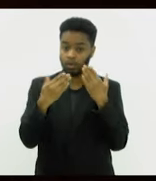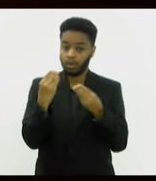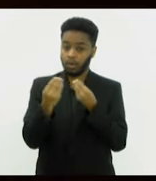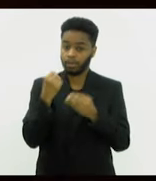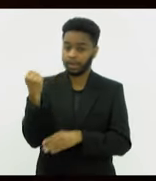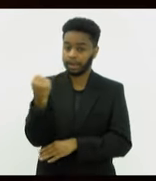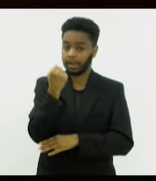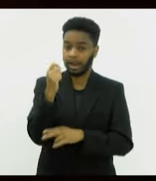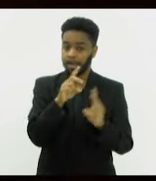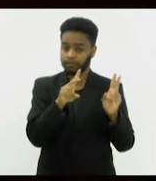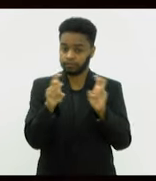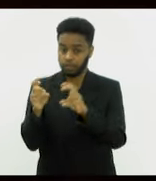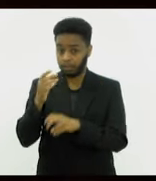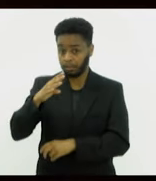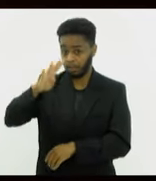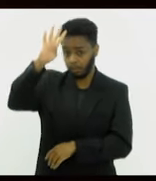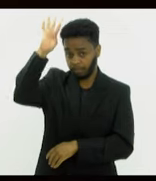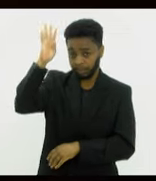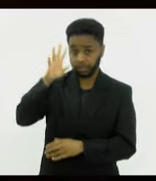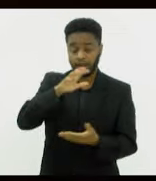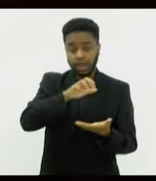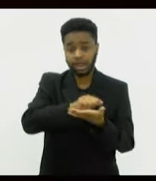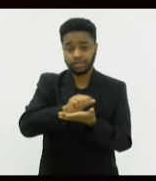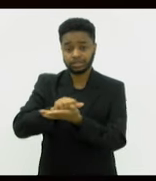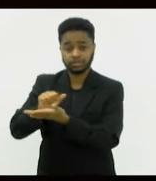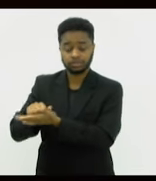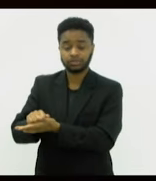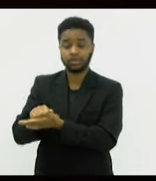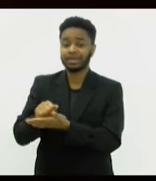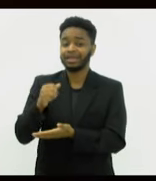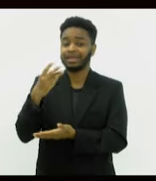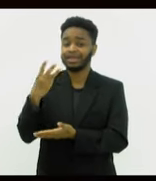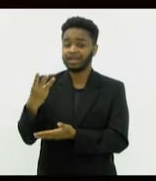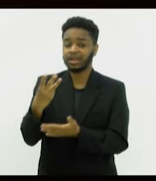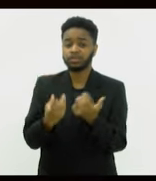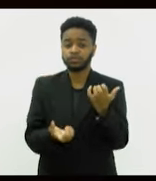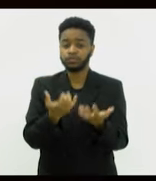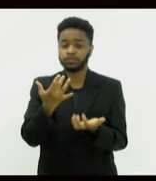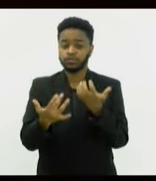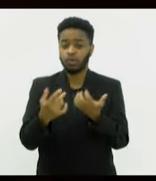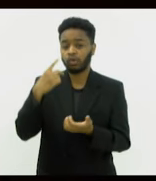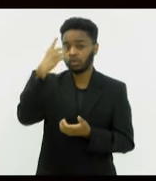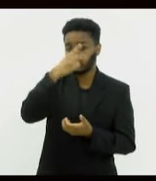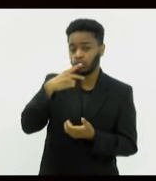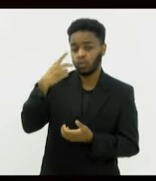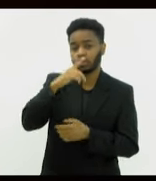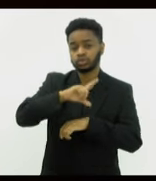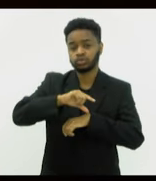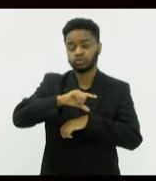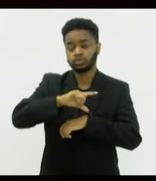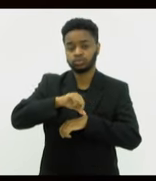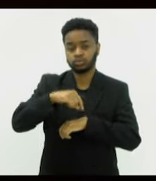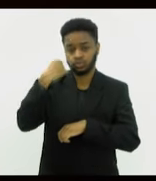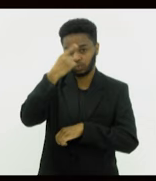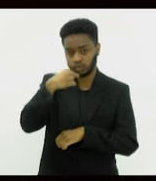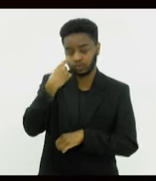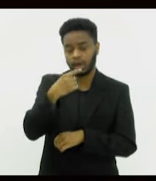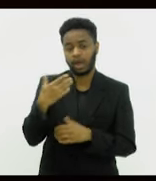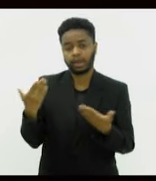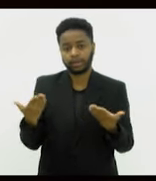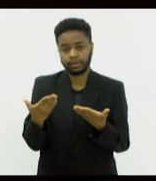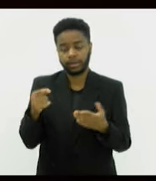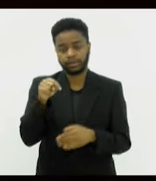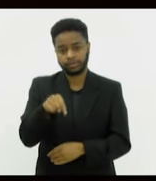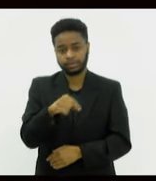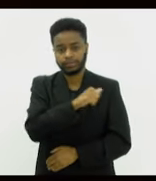da situação, o Corpo de Bombeiros tem registrado três casos de fogo a cada duas horas em matas fluminenses. Apesar das ondas